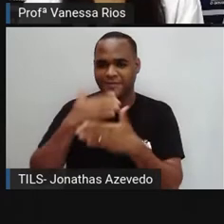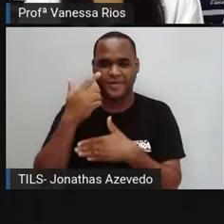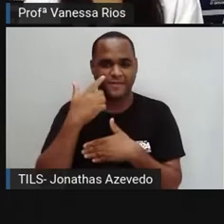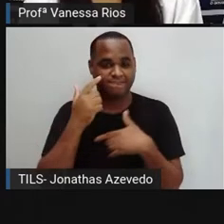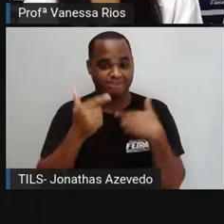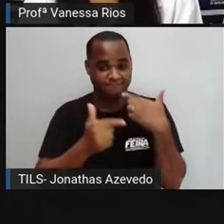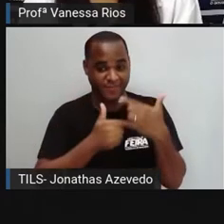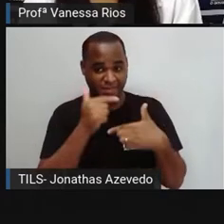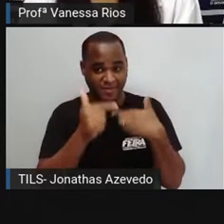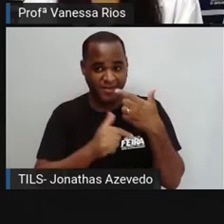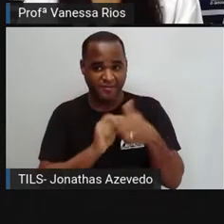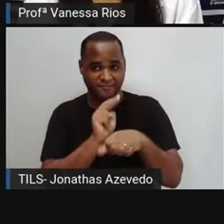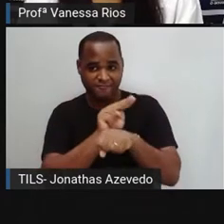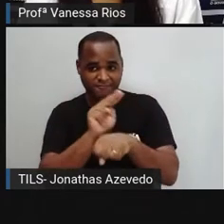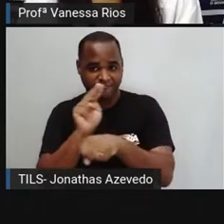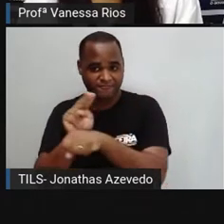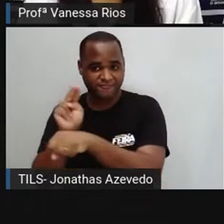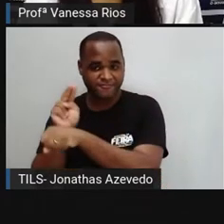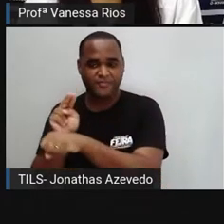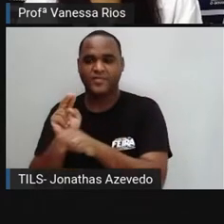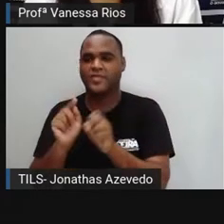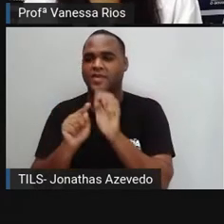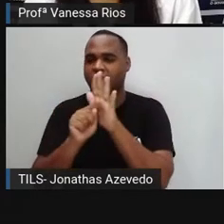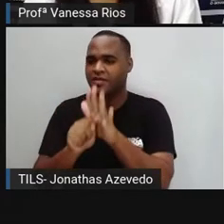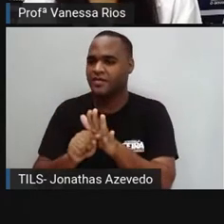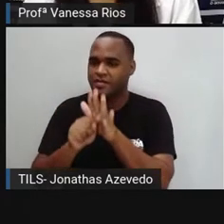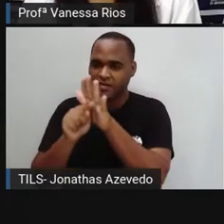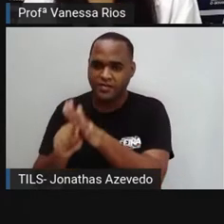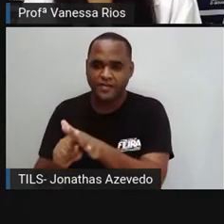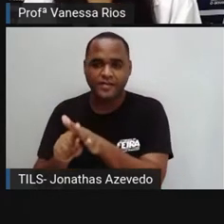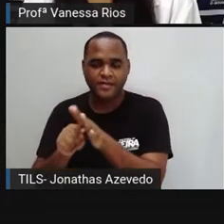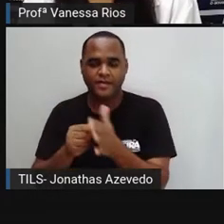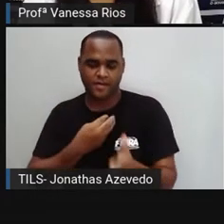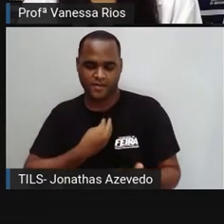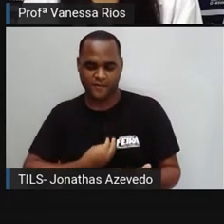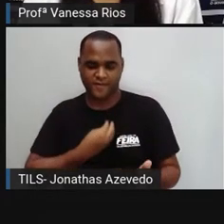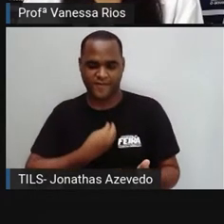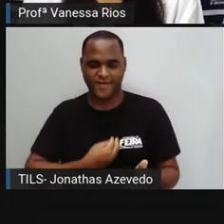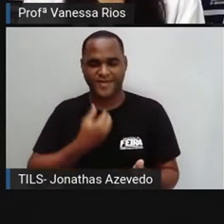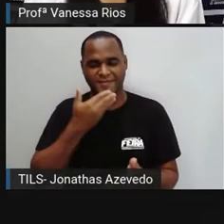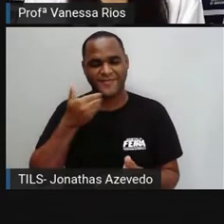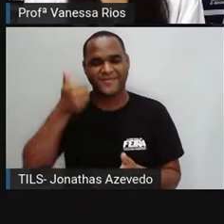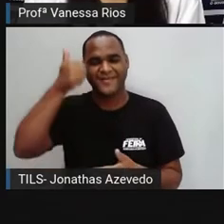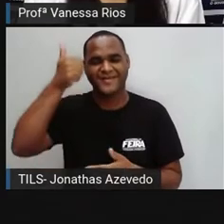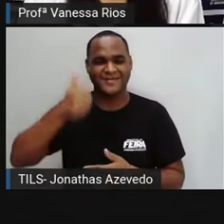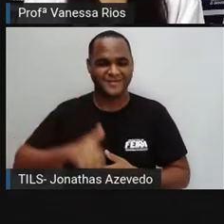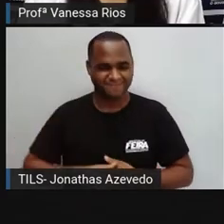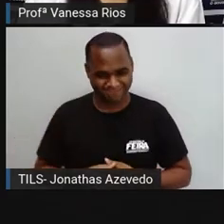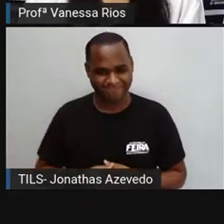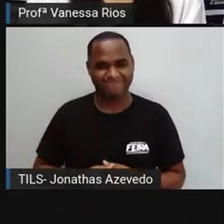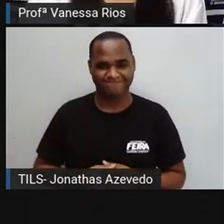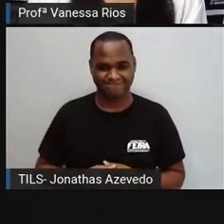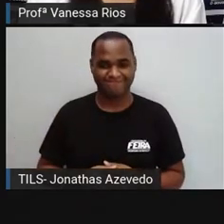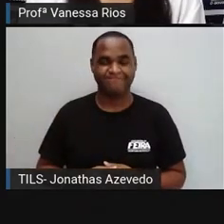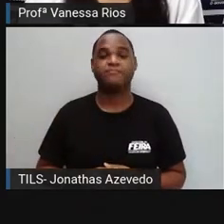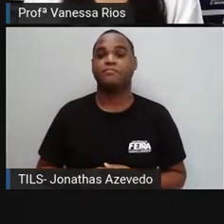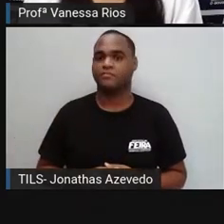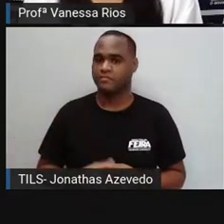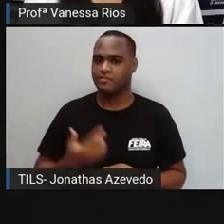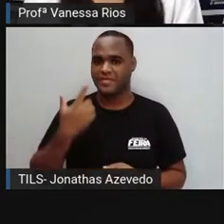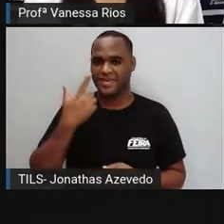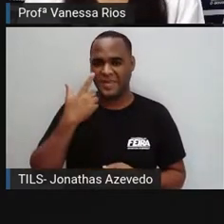arrumar um trabalho que ajude as pessoas a viver melhor. A gente